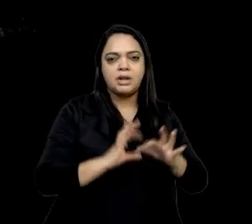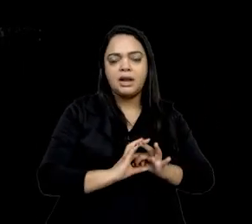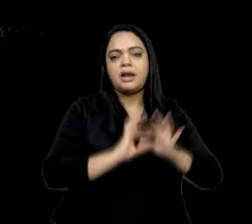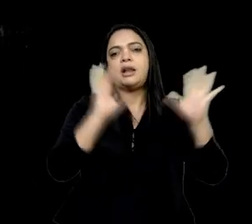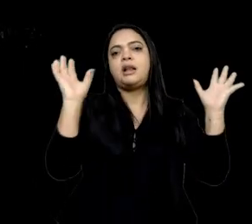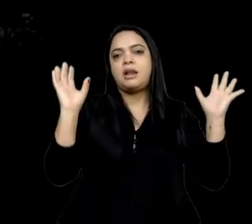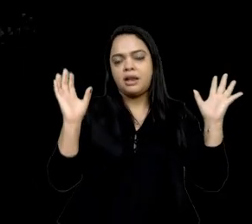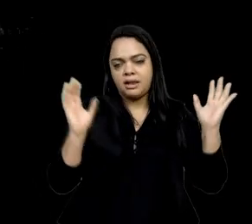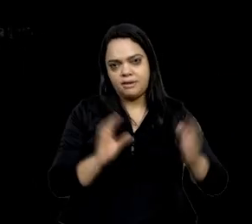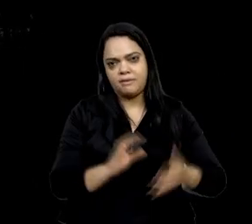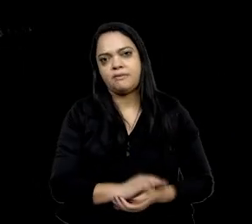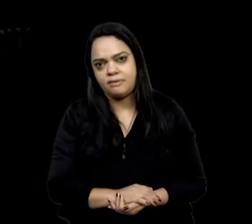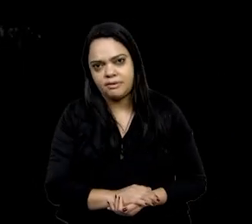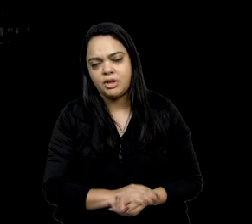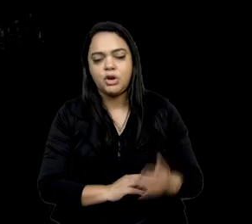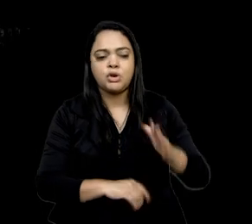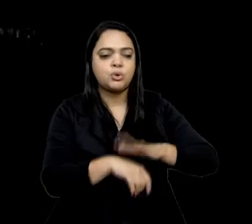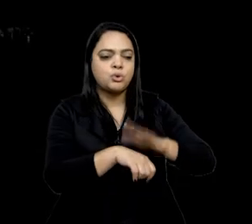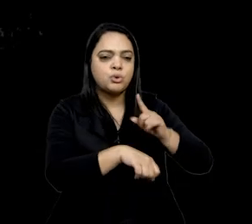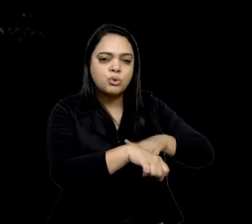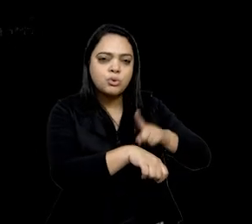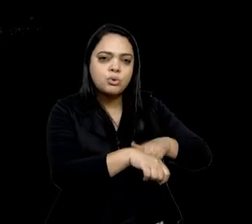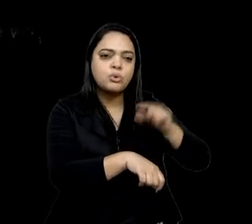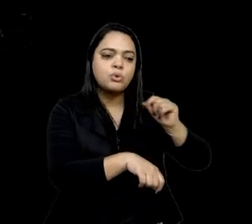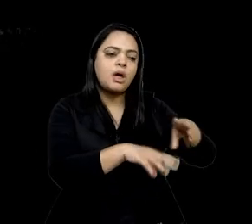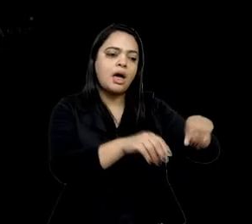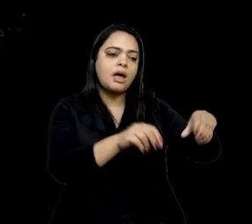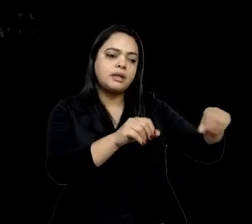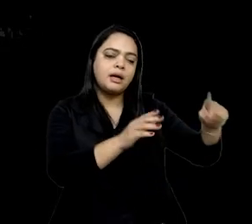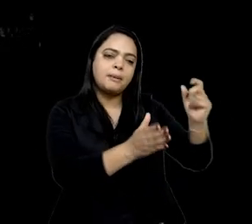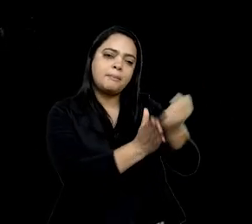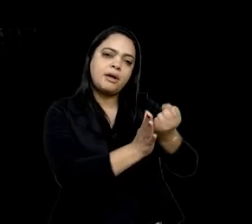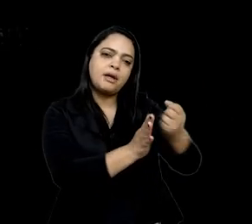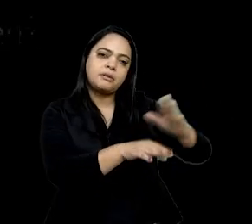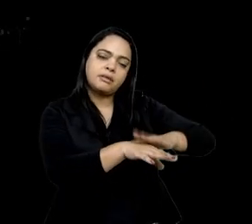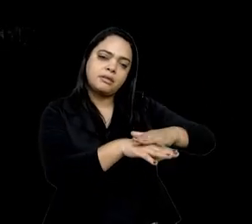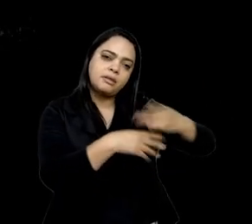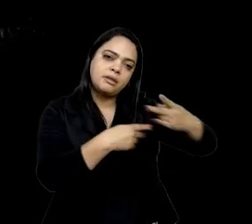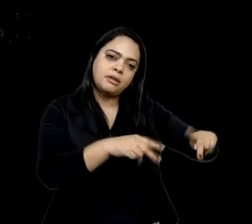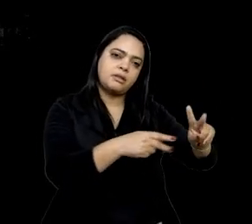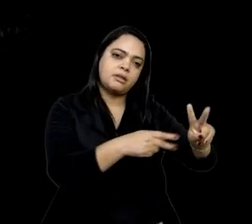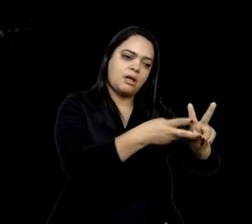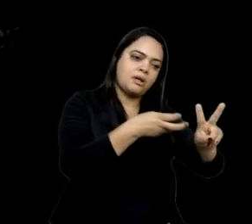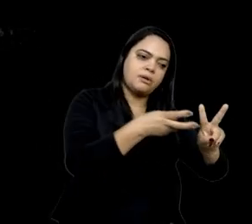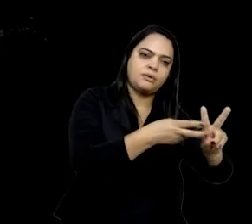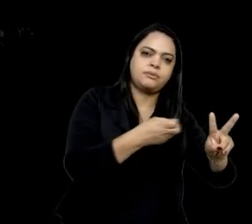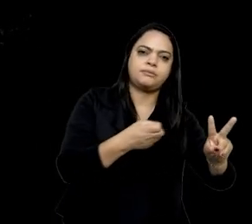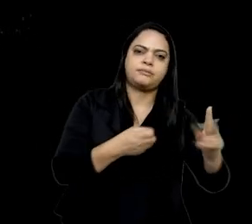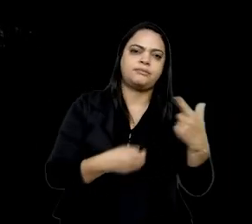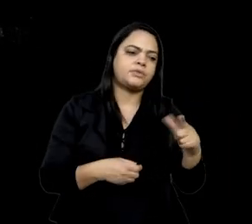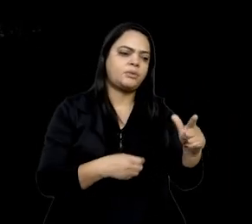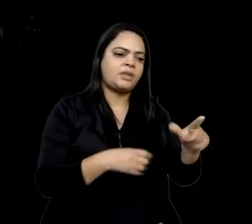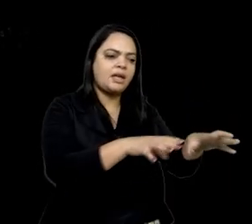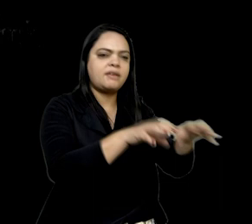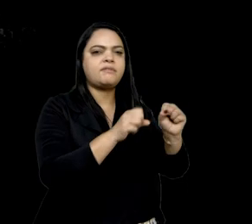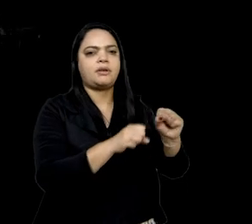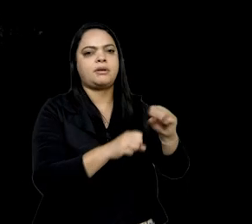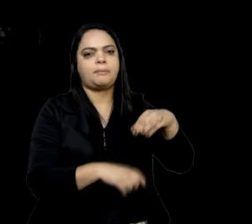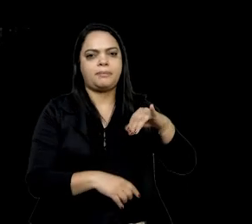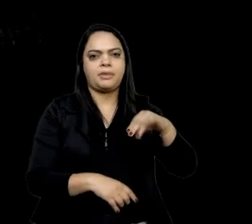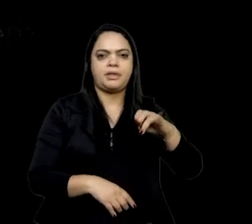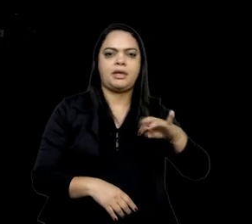várias terras demarcadas e homologadas vivenciam invasões de mineradores, invasões de madeireiros,